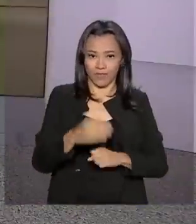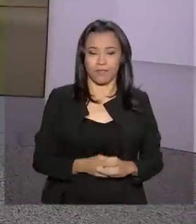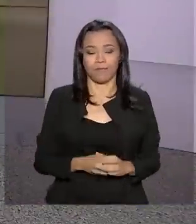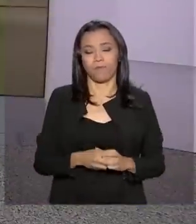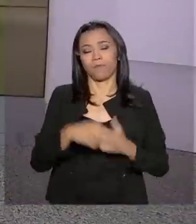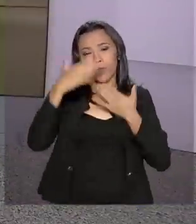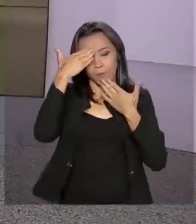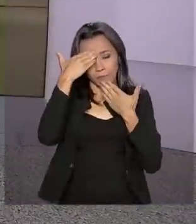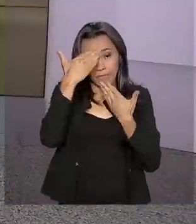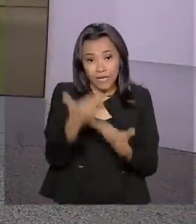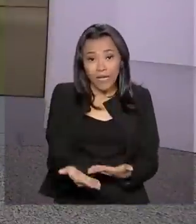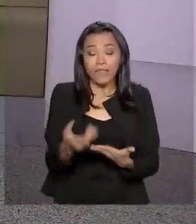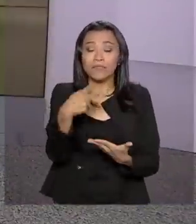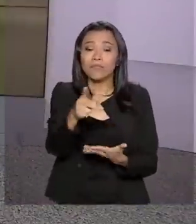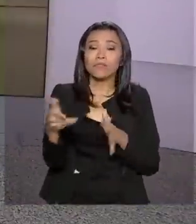Muito obrigada, Sama Dias, pela sua participação.